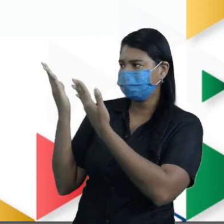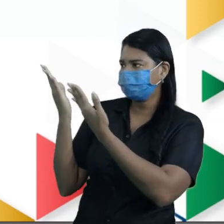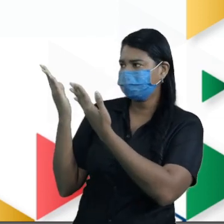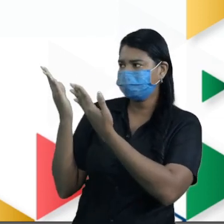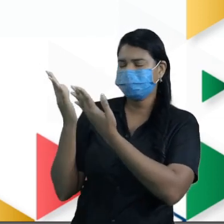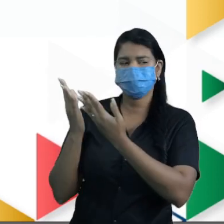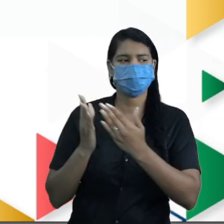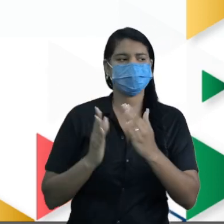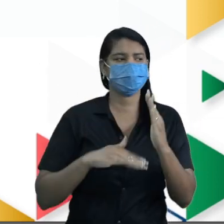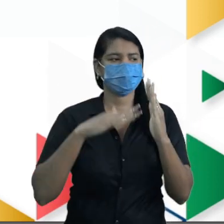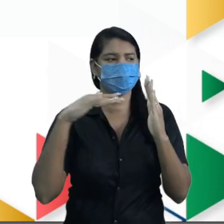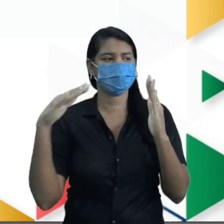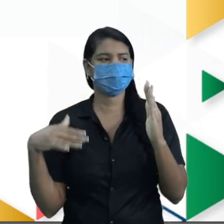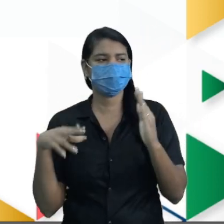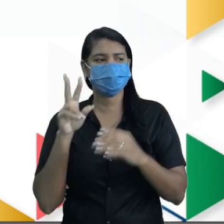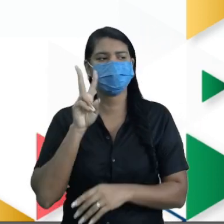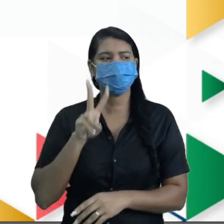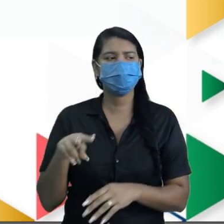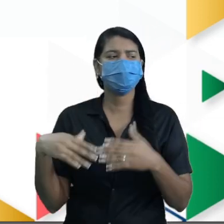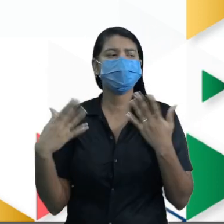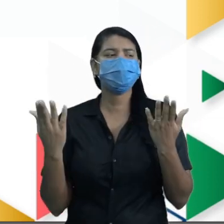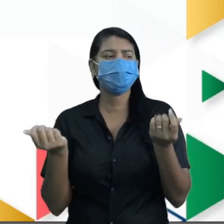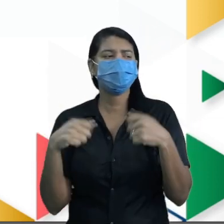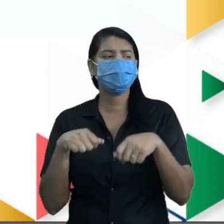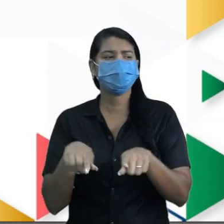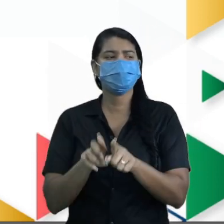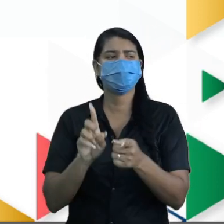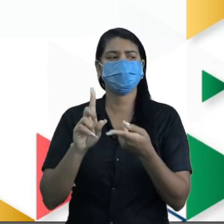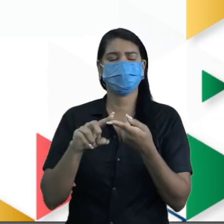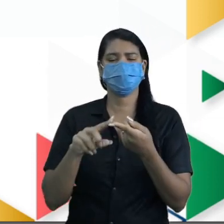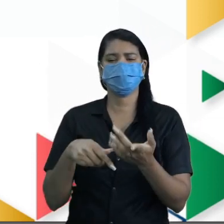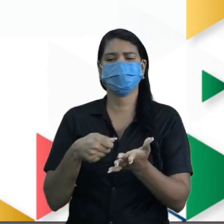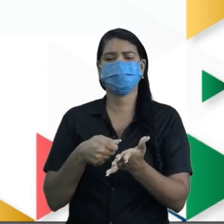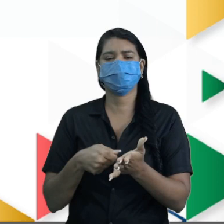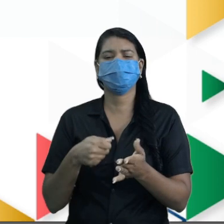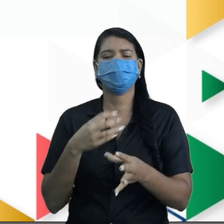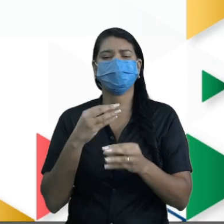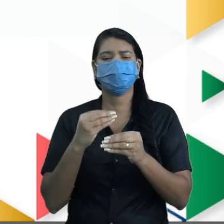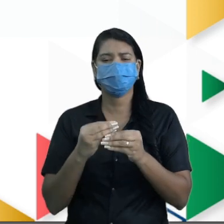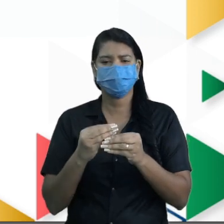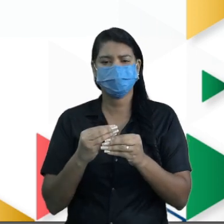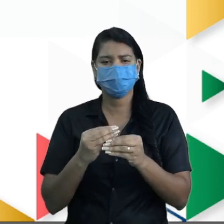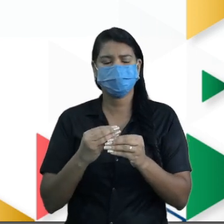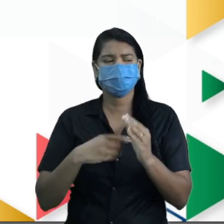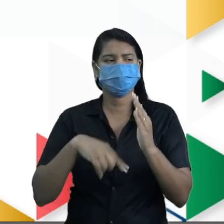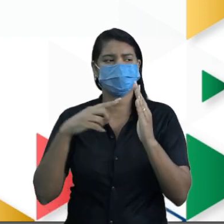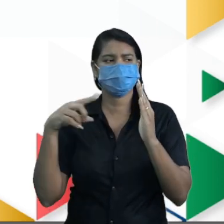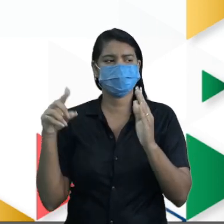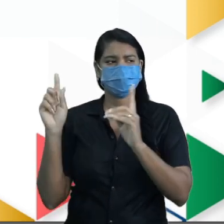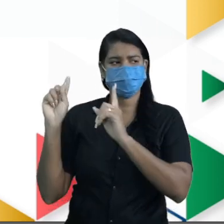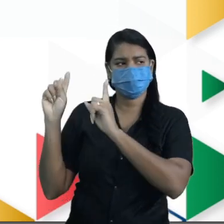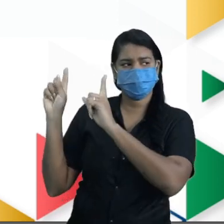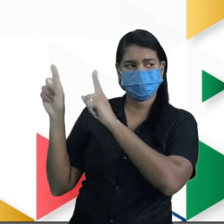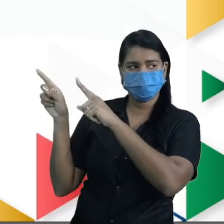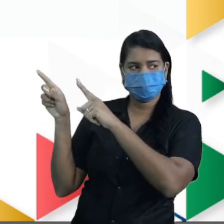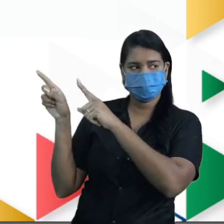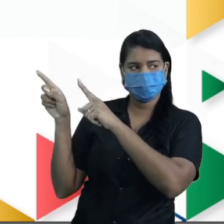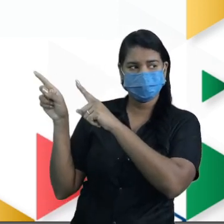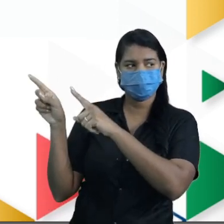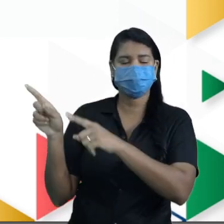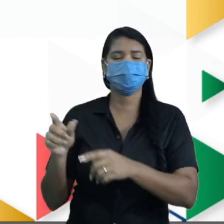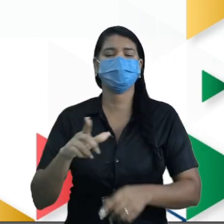verificar as possibilidades obrigatórias que um gráfico possa ter, tá?